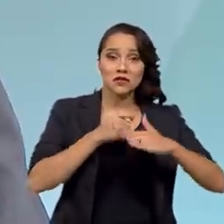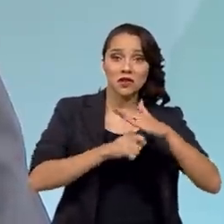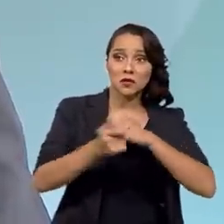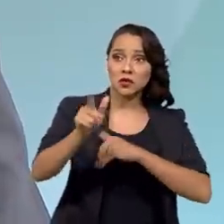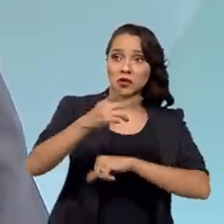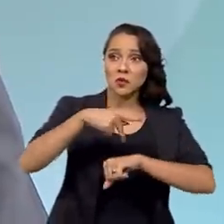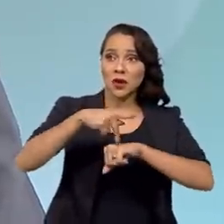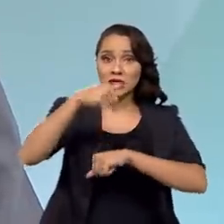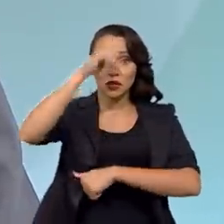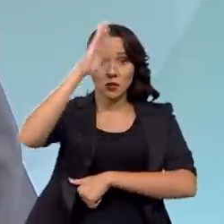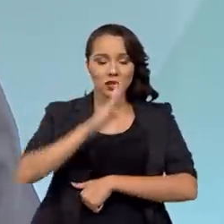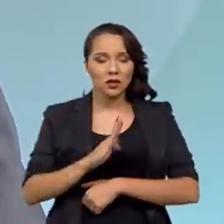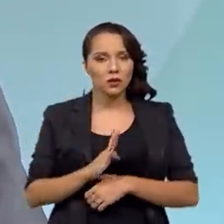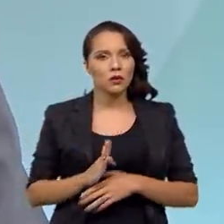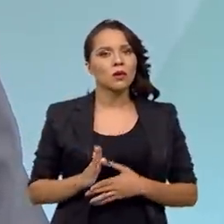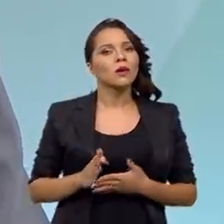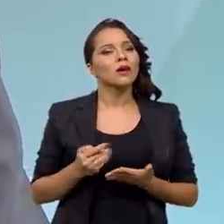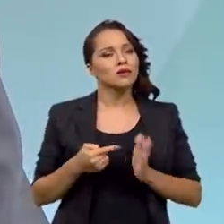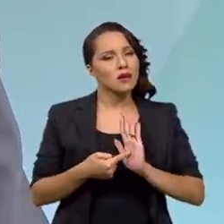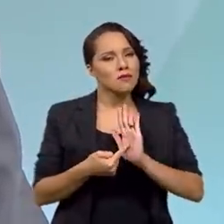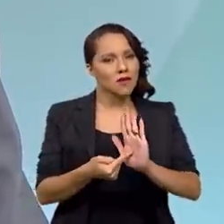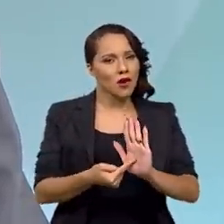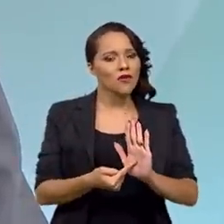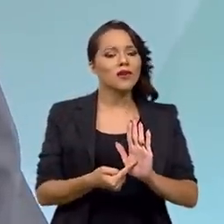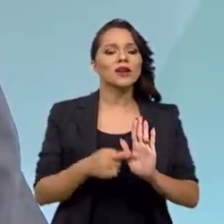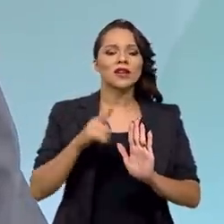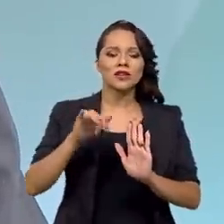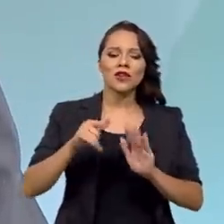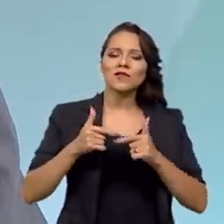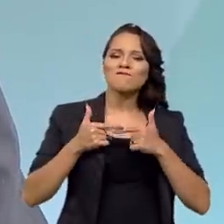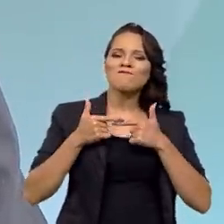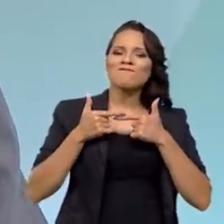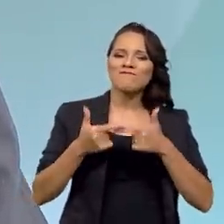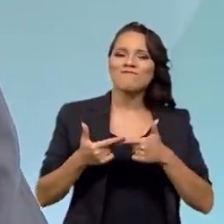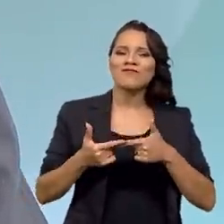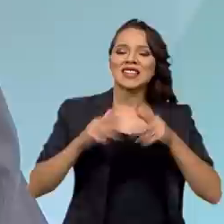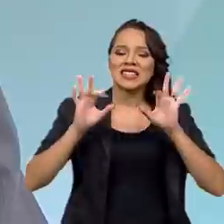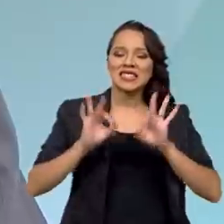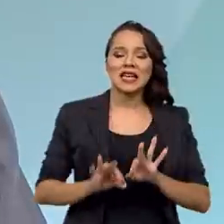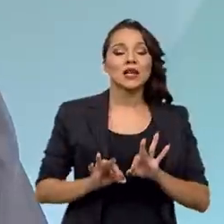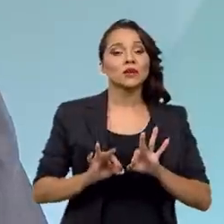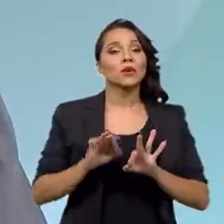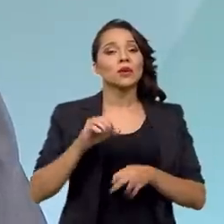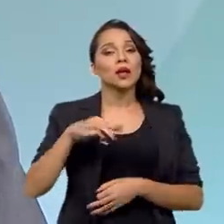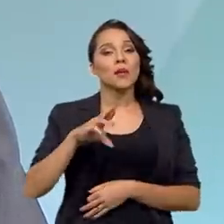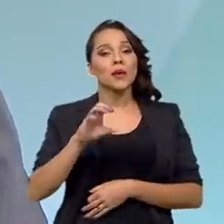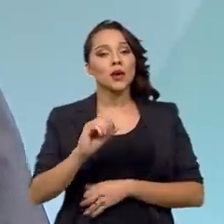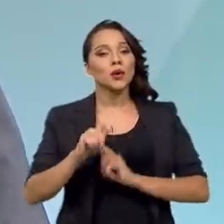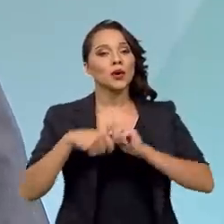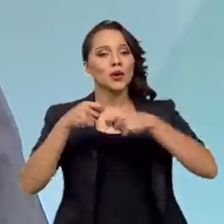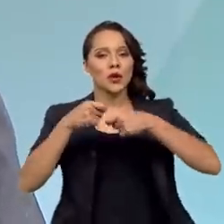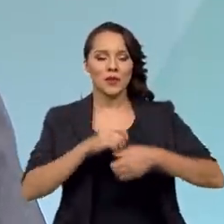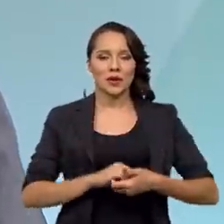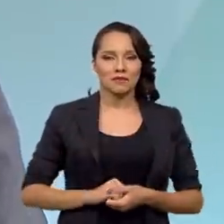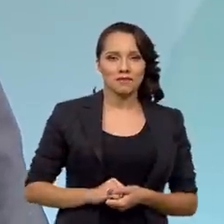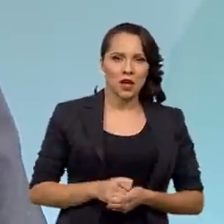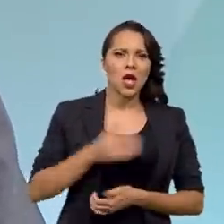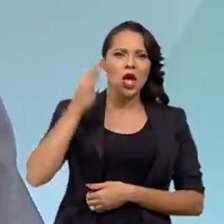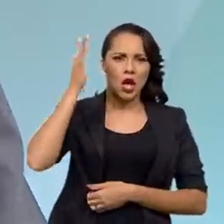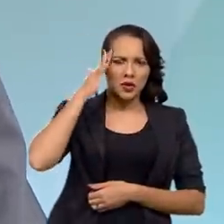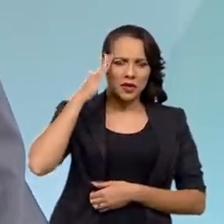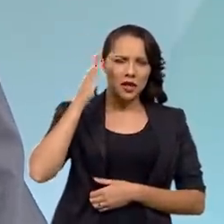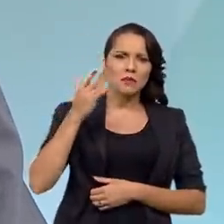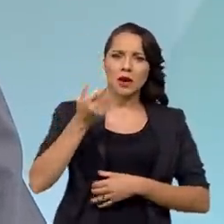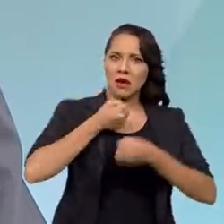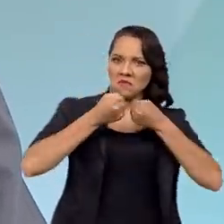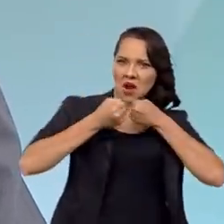Brasil, isso é o sinal de que nós apostamos corretamente na agenda microeconômica. Eu entendo que para a grande